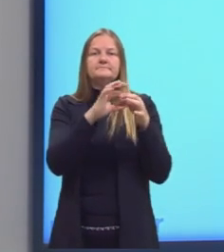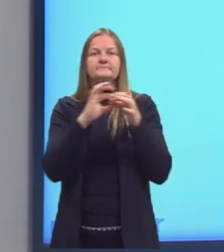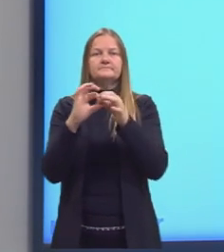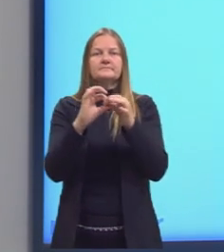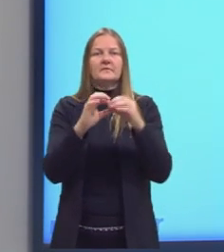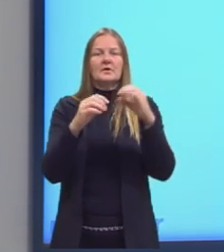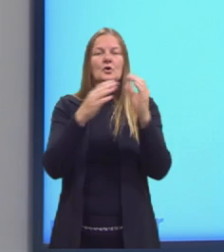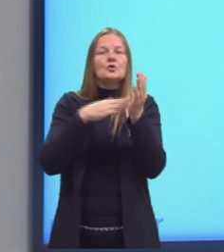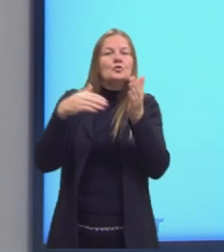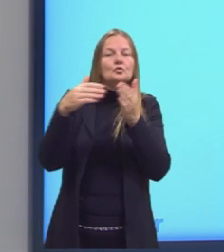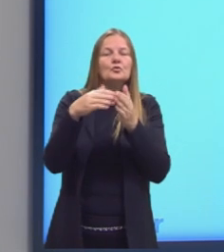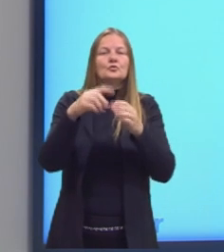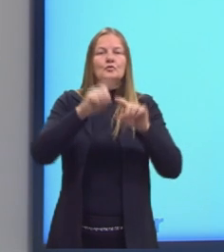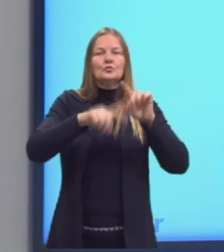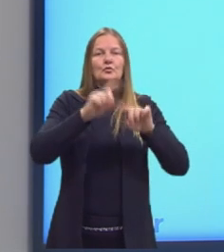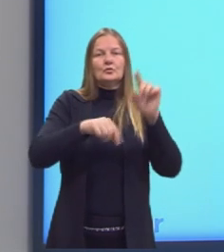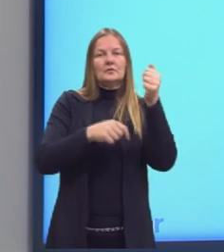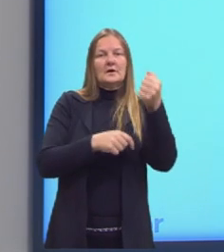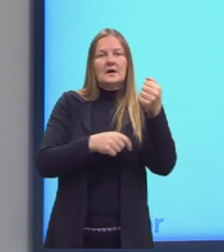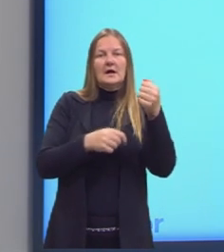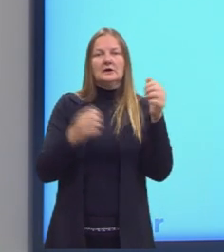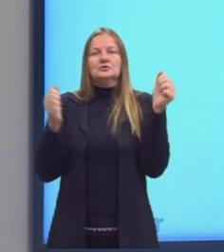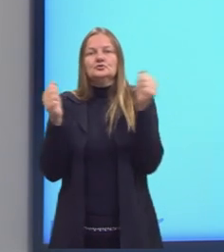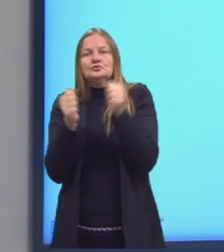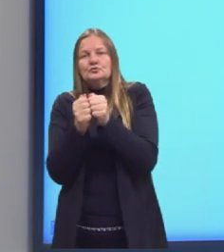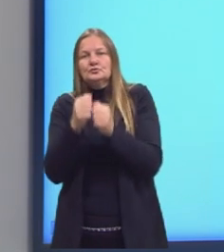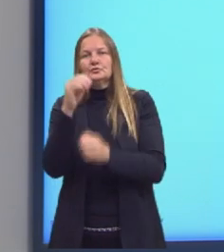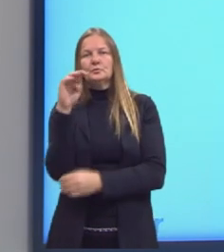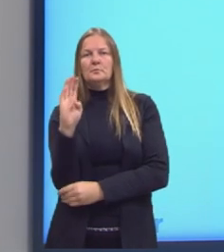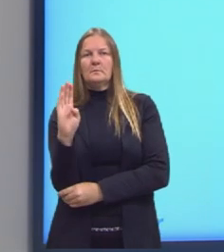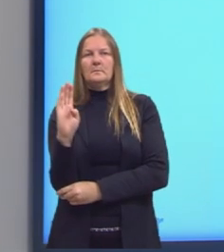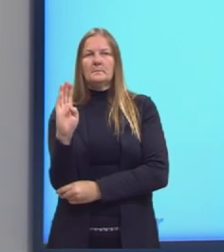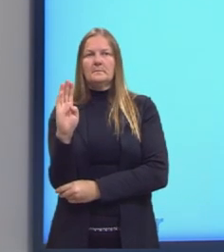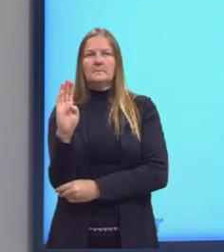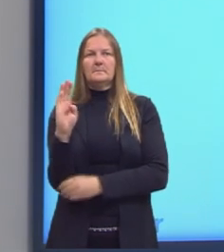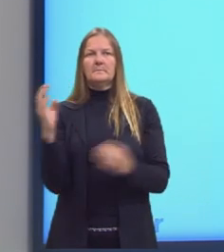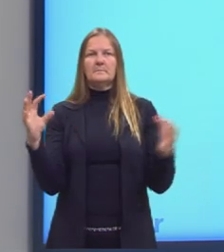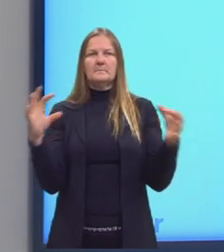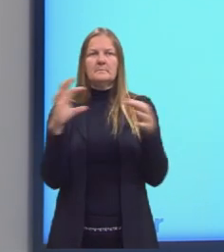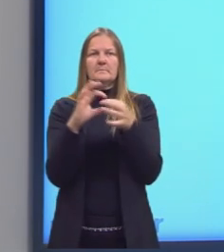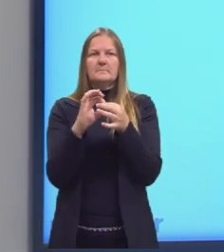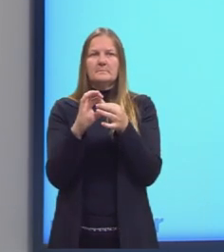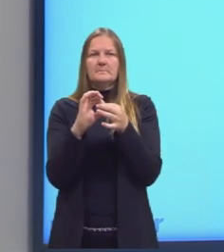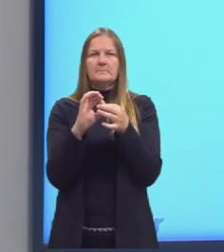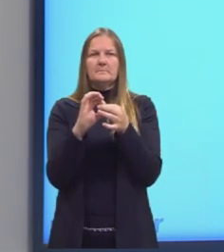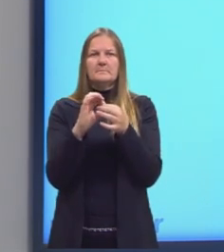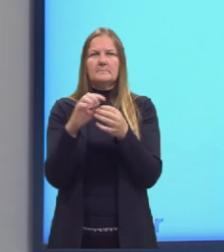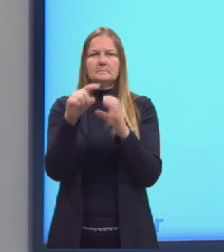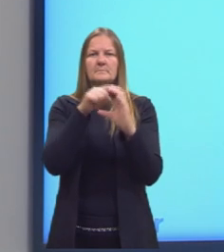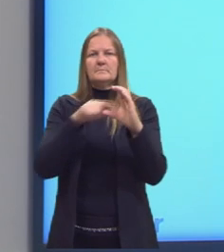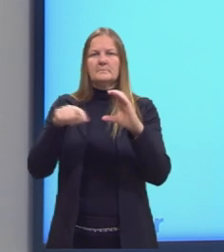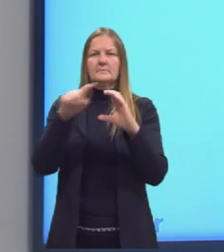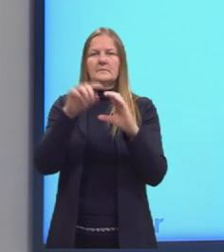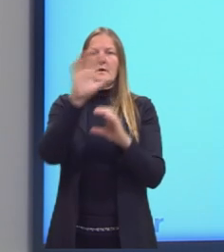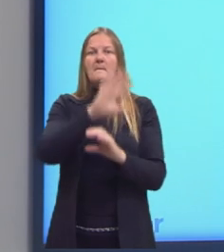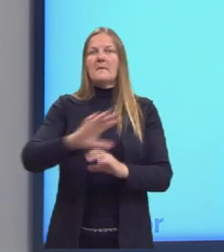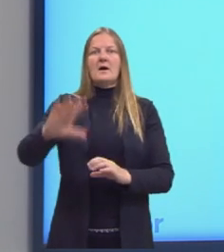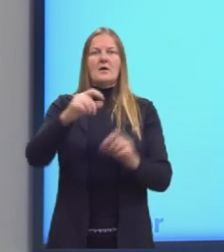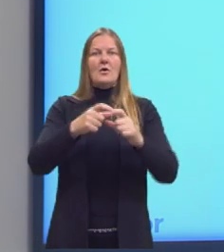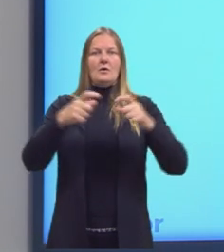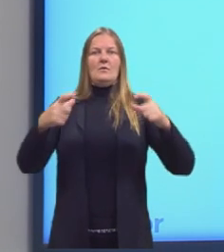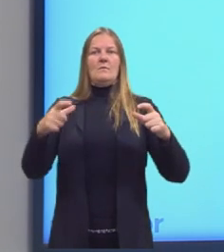pegar todos os elementos do A e juntar com todos os elementos do B. Então, gente teria esse conjunto grande aqui.